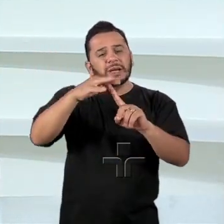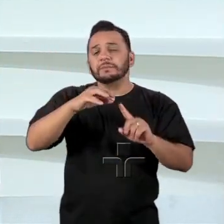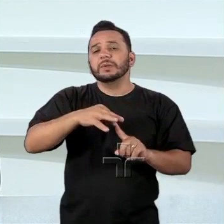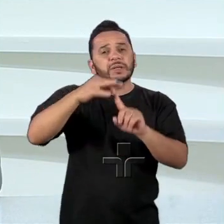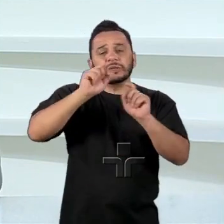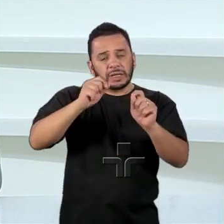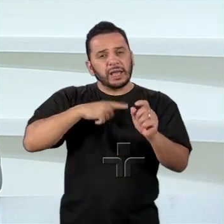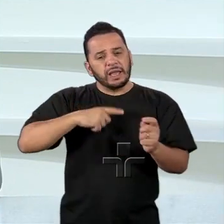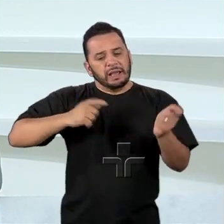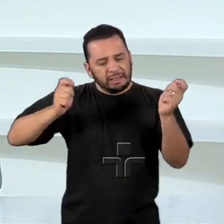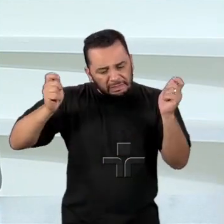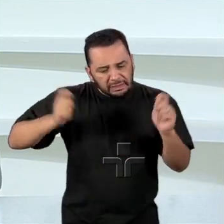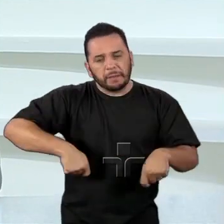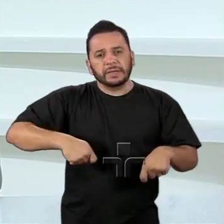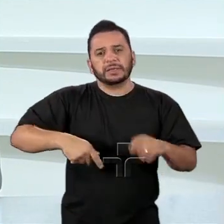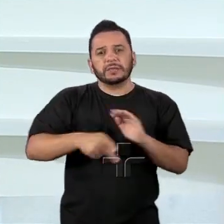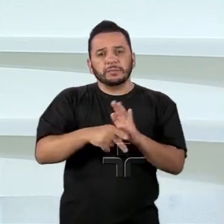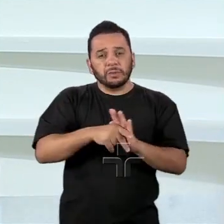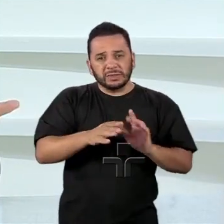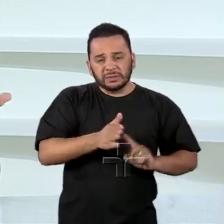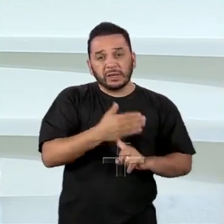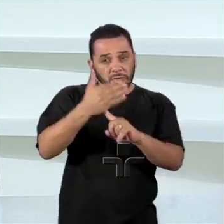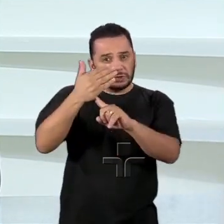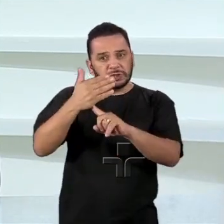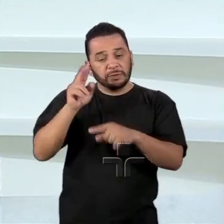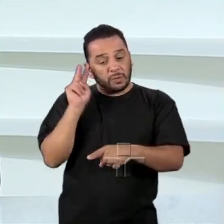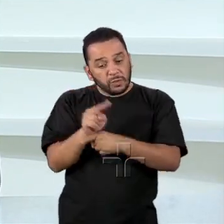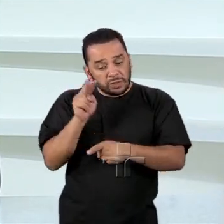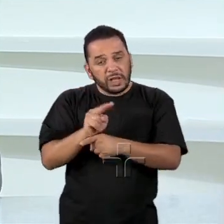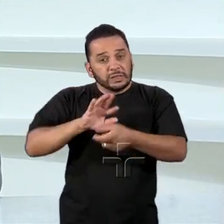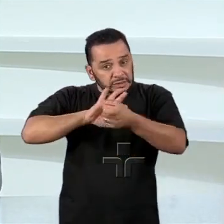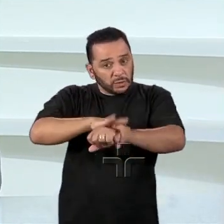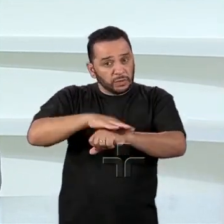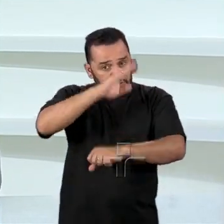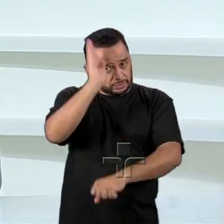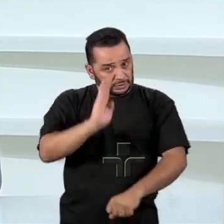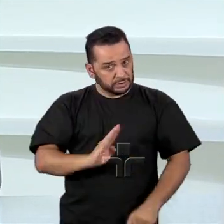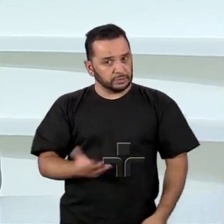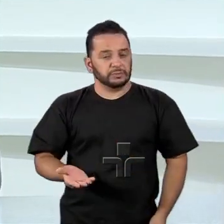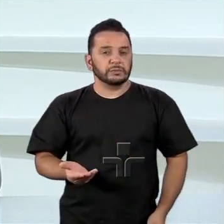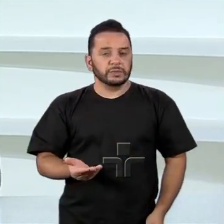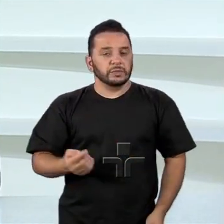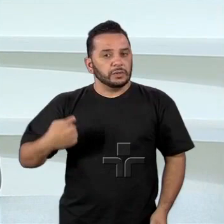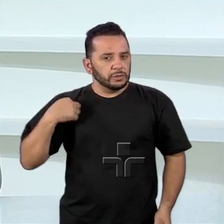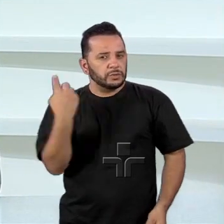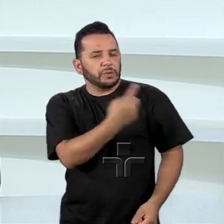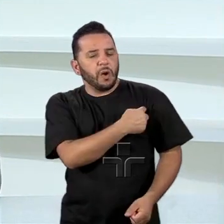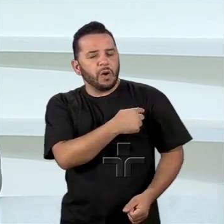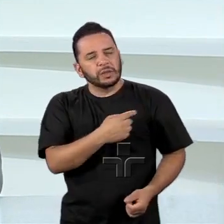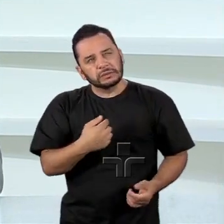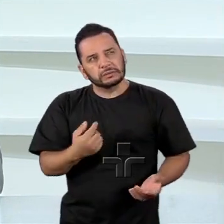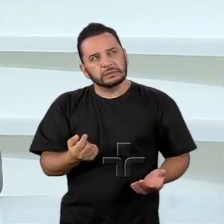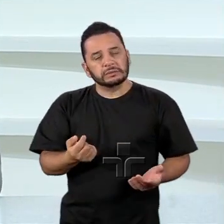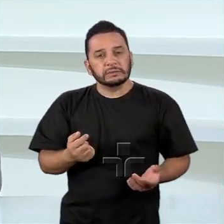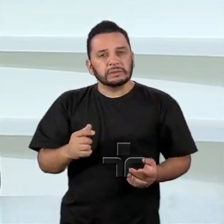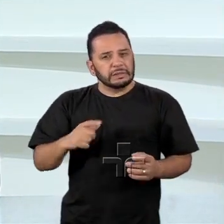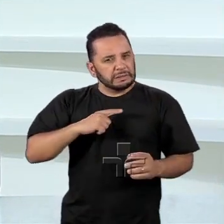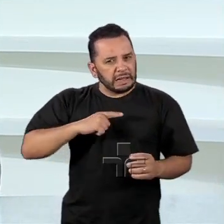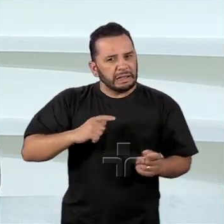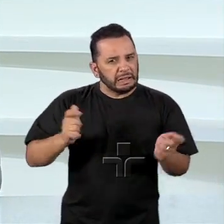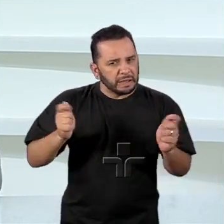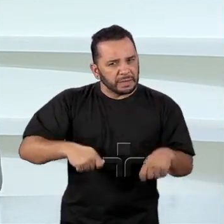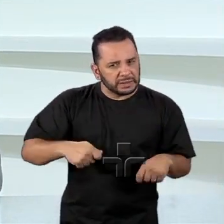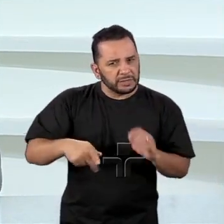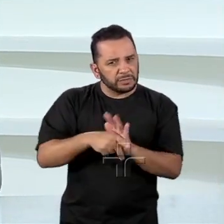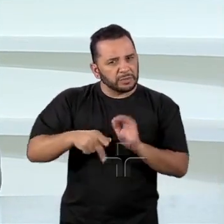os desafios da defesa nacional e de questões de segurança nacional. A nossa capacitação, por exemplo, tecnológica na